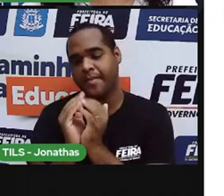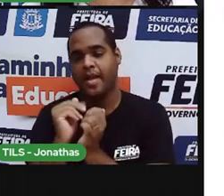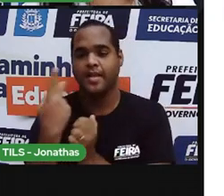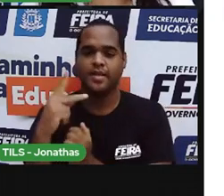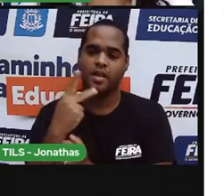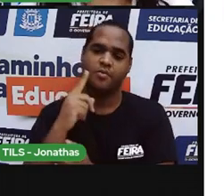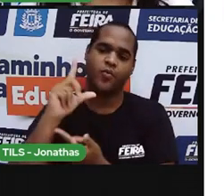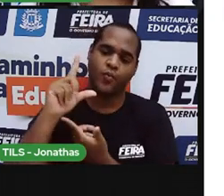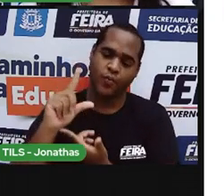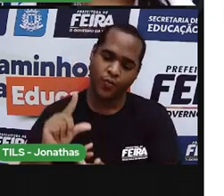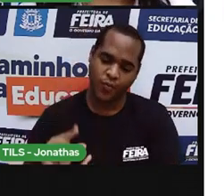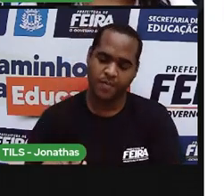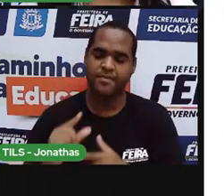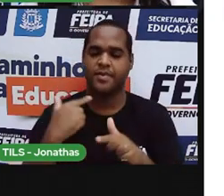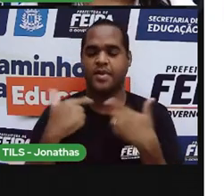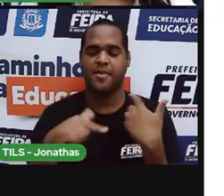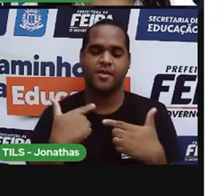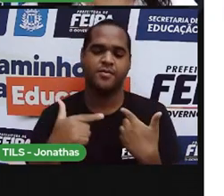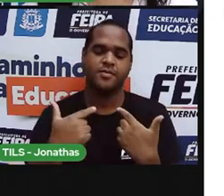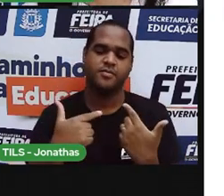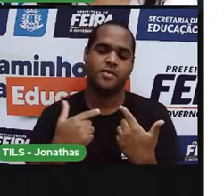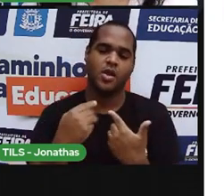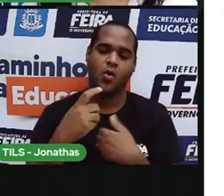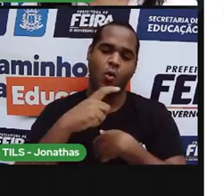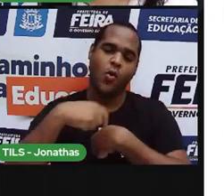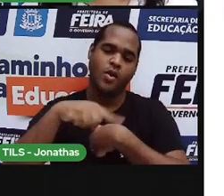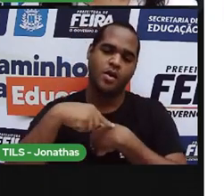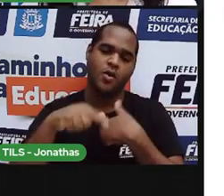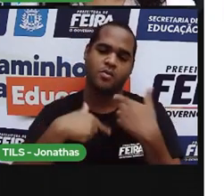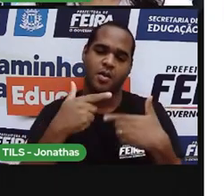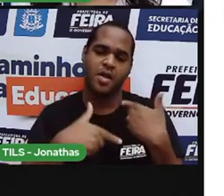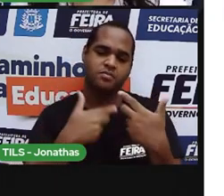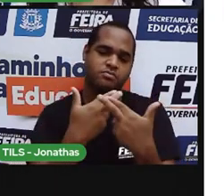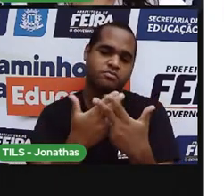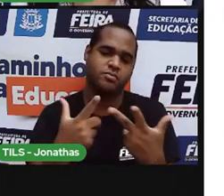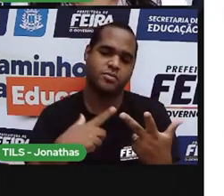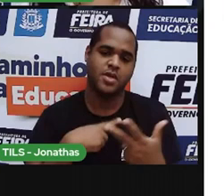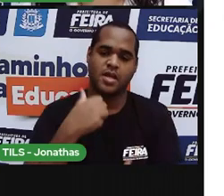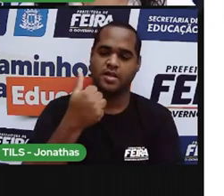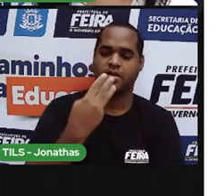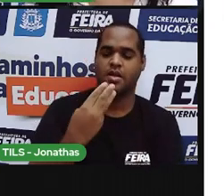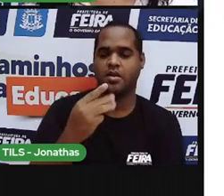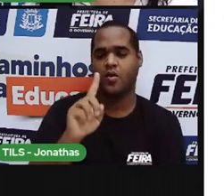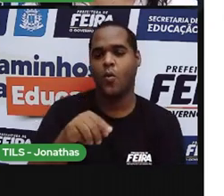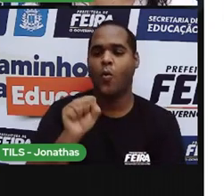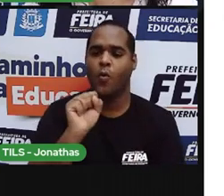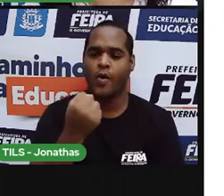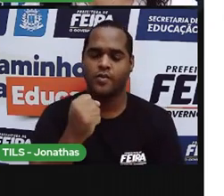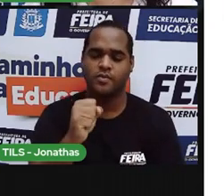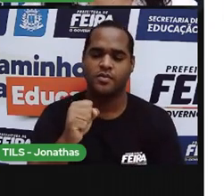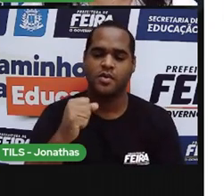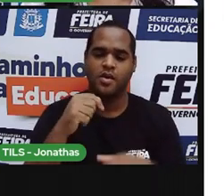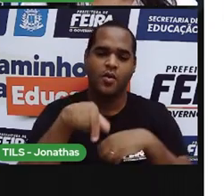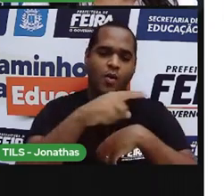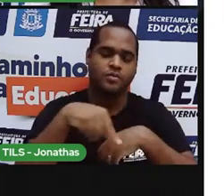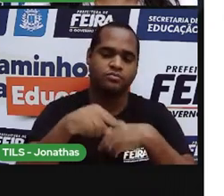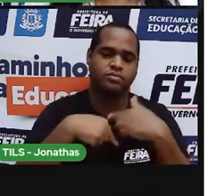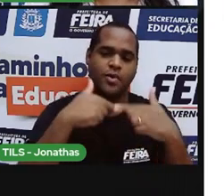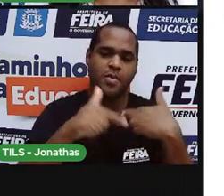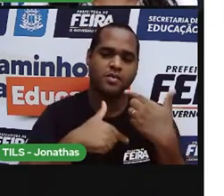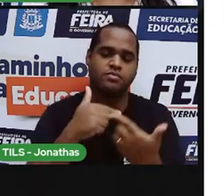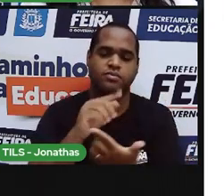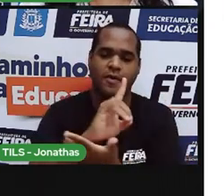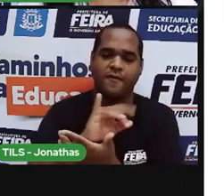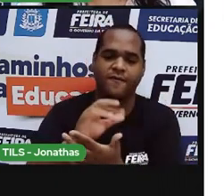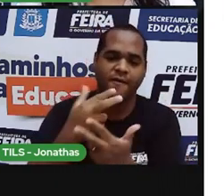redução da jornada de trabalho de 13 para 8 horas diárias. O